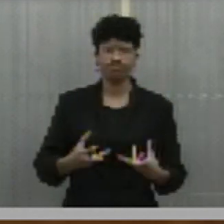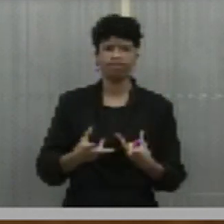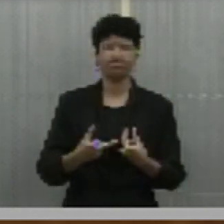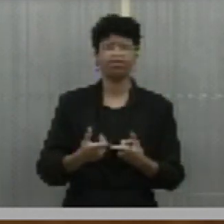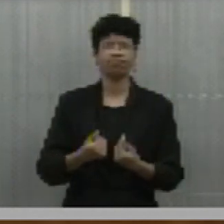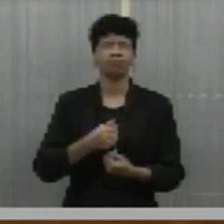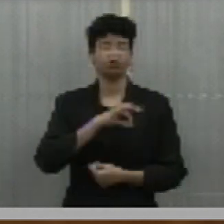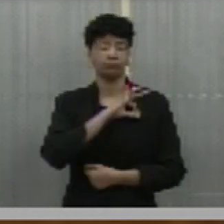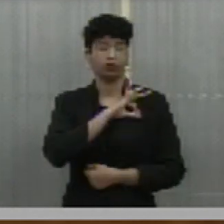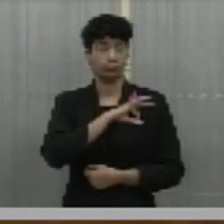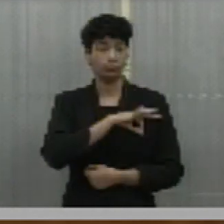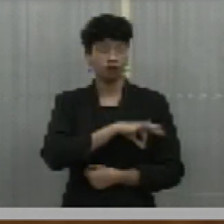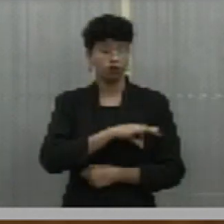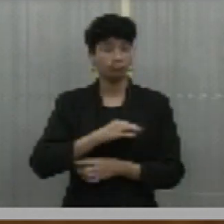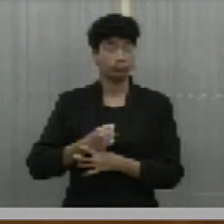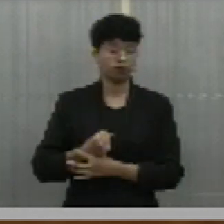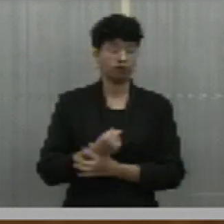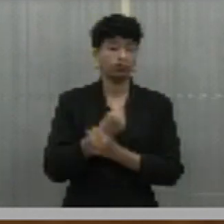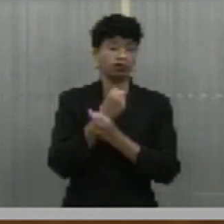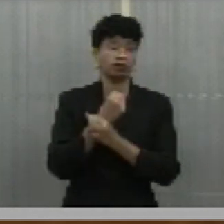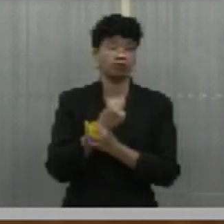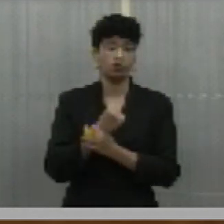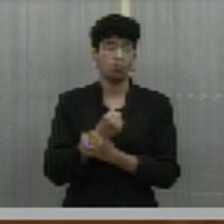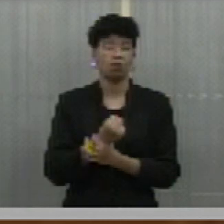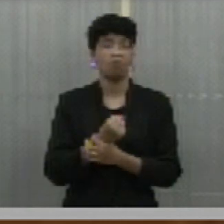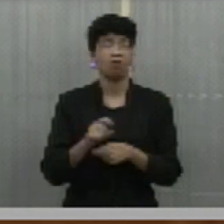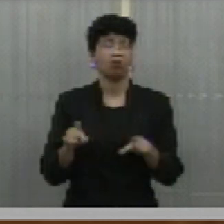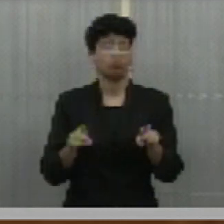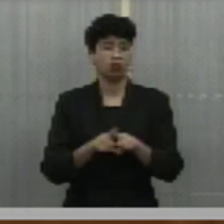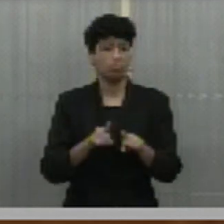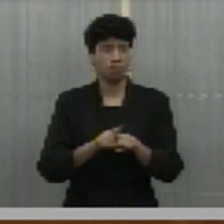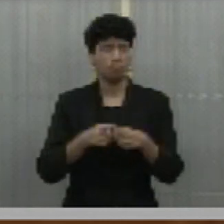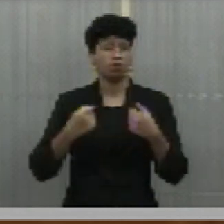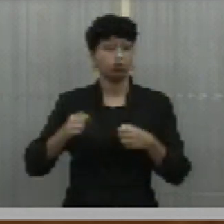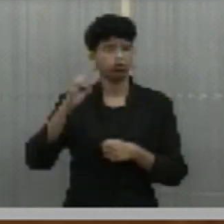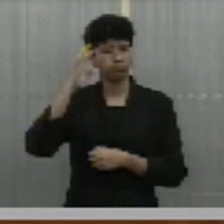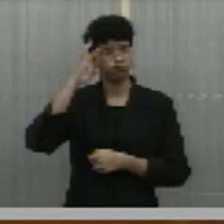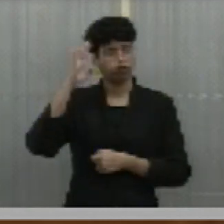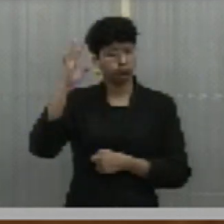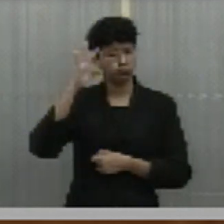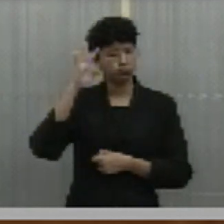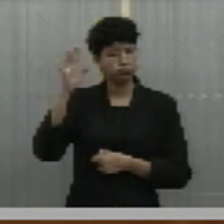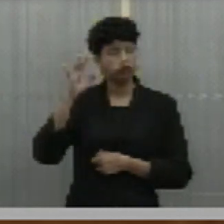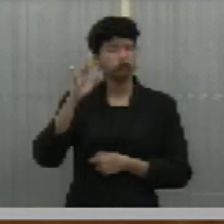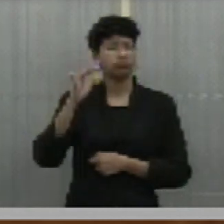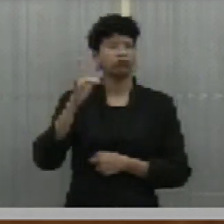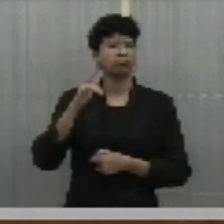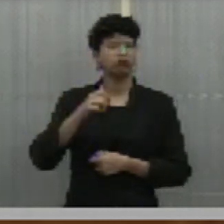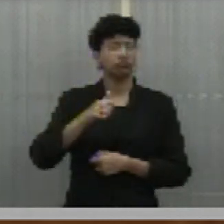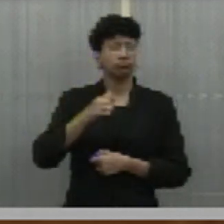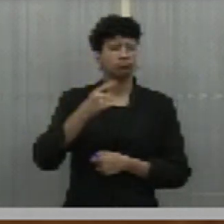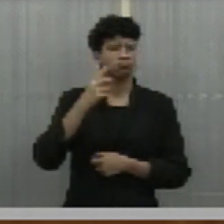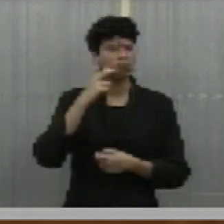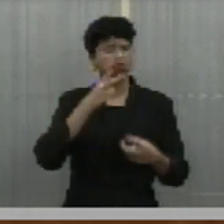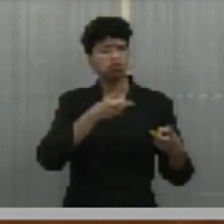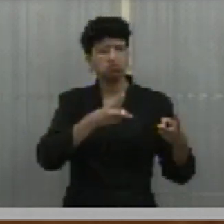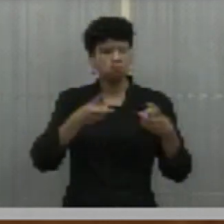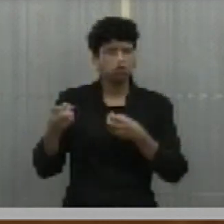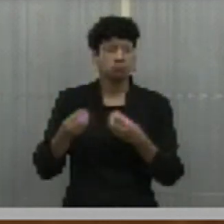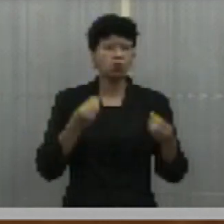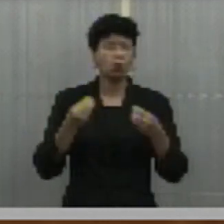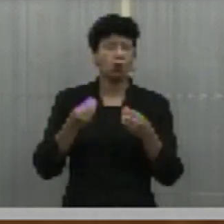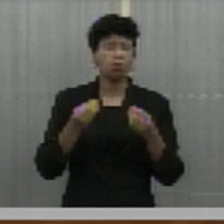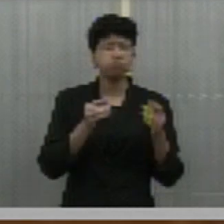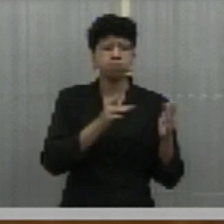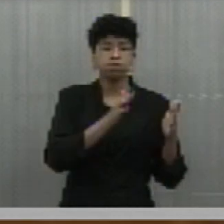um piso salarial, uma seguridade, como também serviu para a reflexão e análise das novas perspectivas da